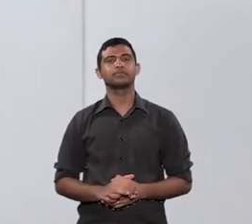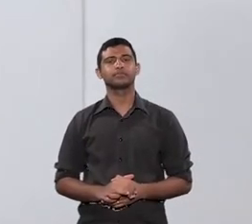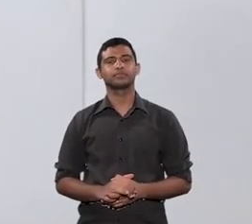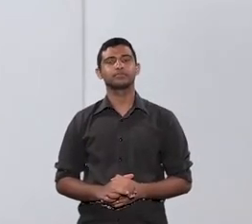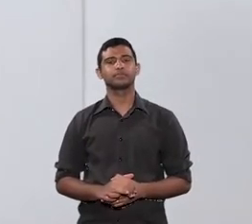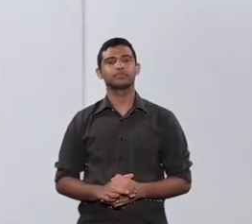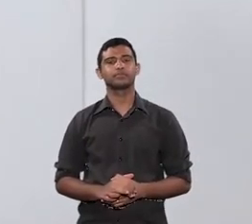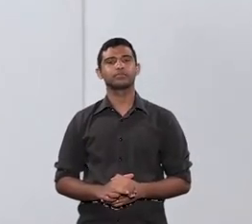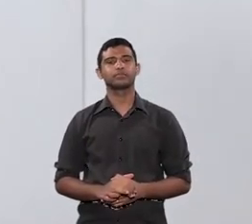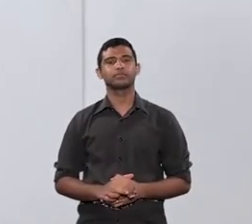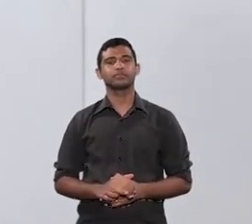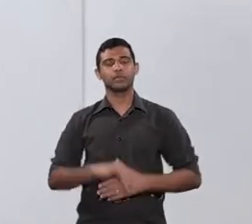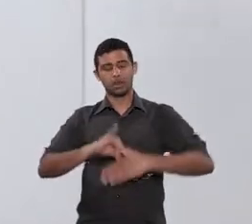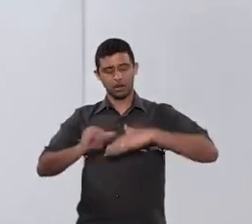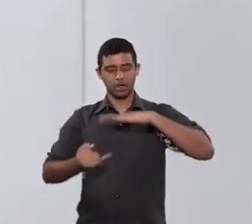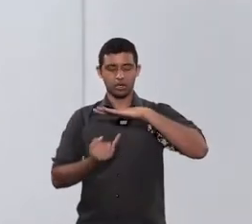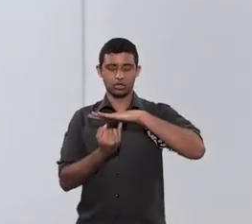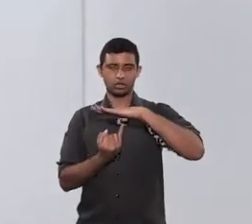Instituto de Direito